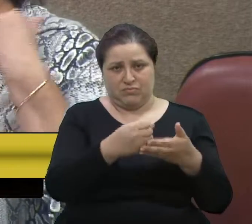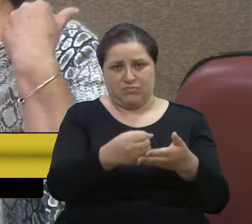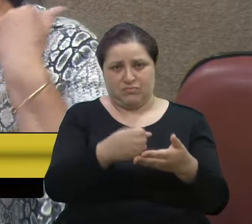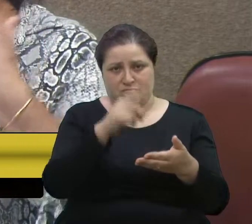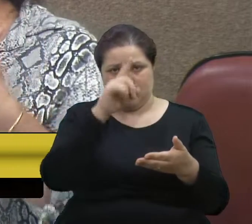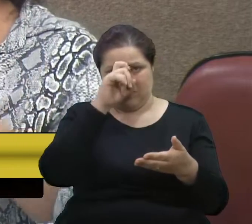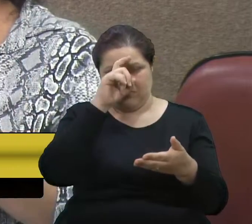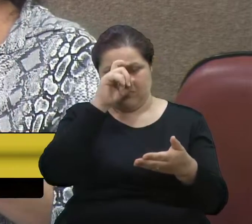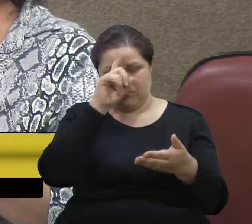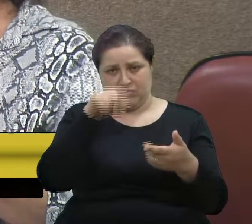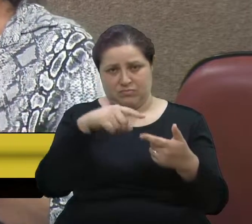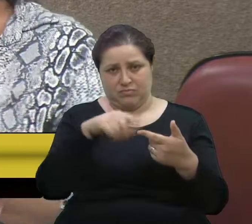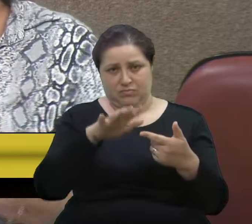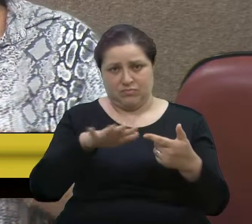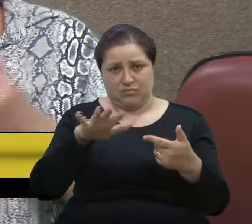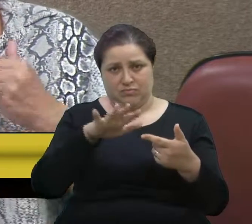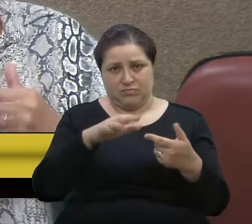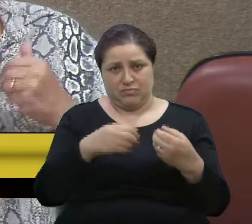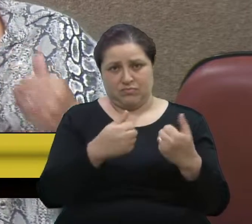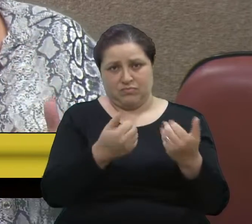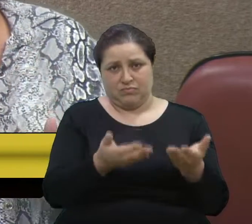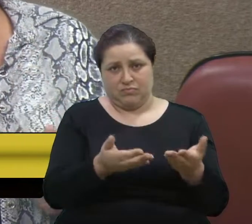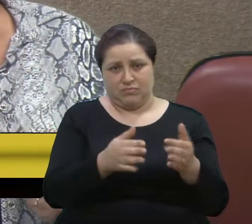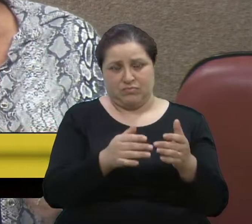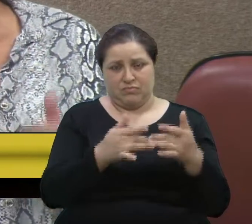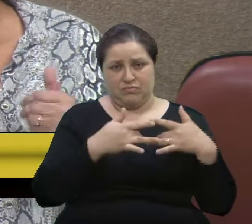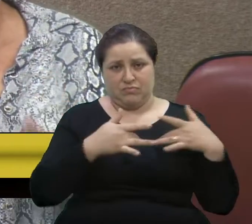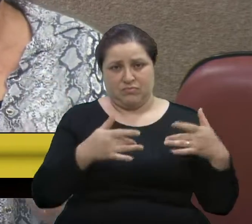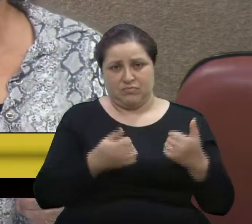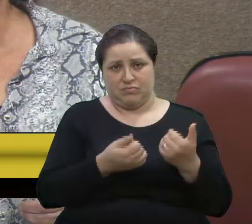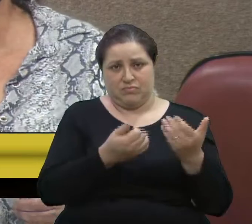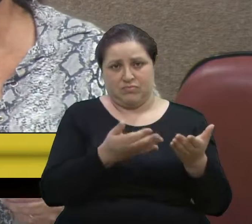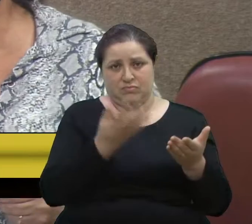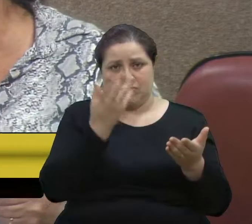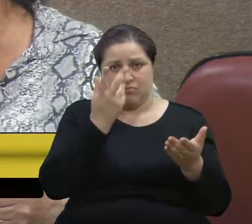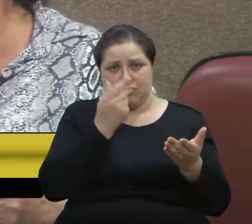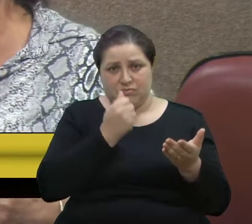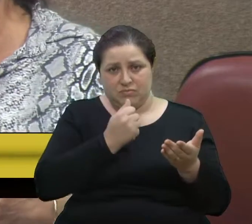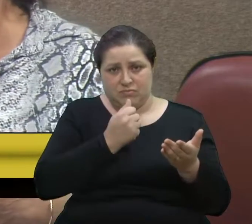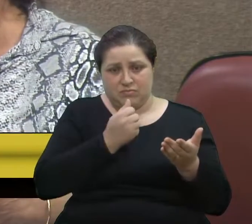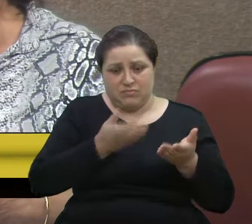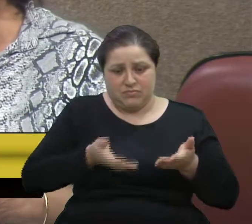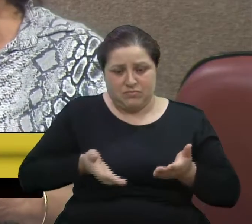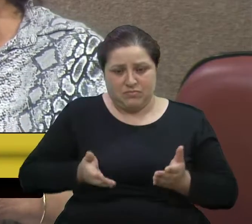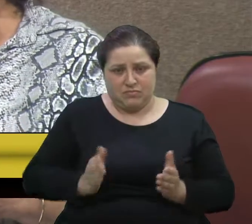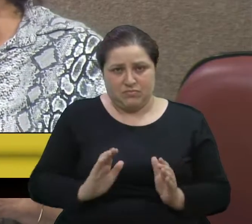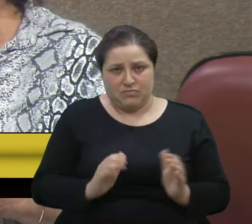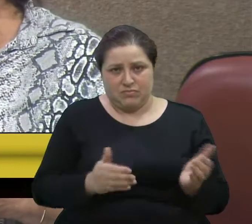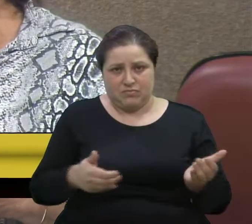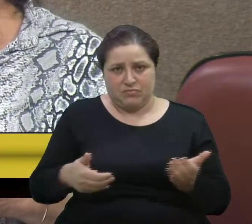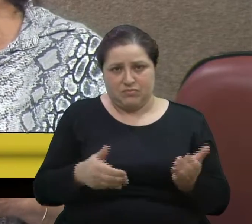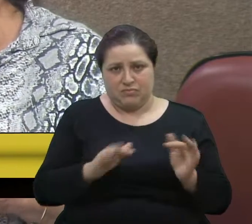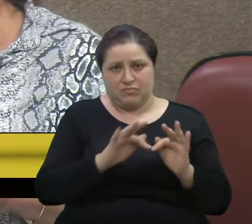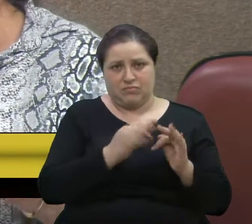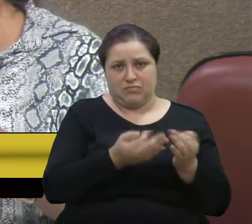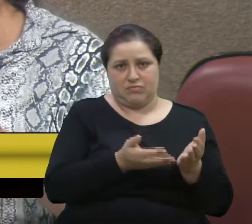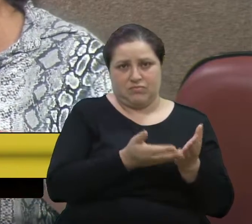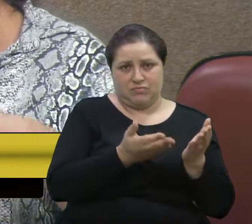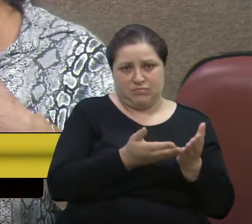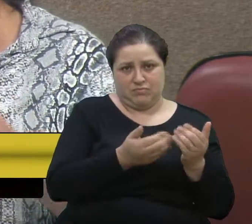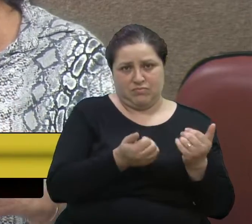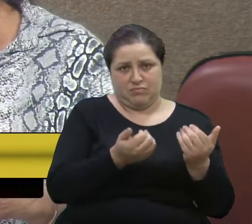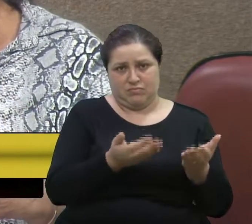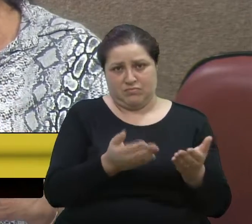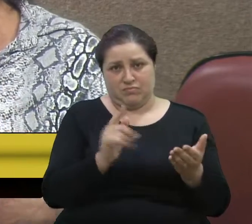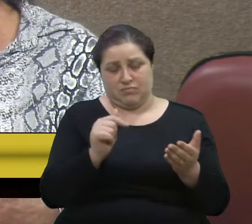Geral, para que seja doado para as crianças carentes. Então, além de fazer